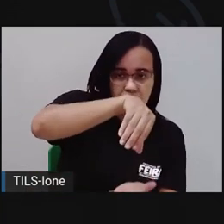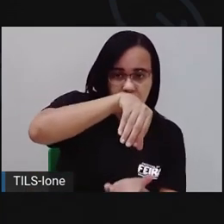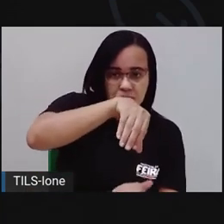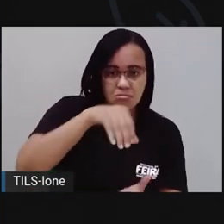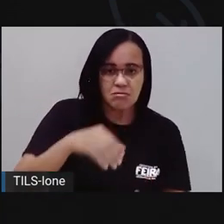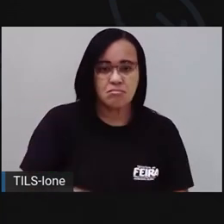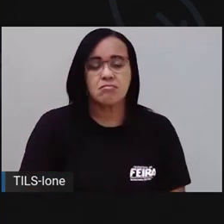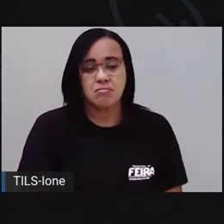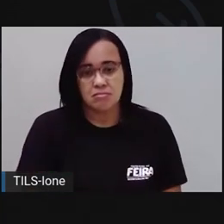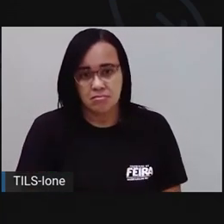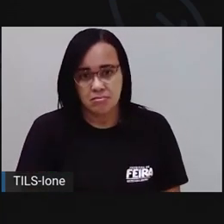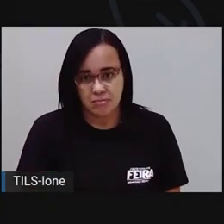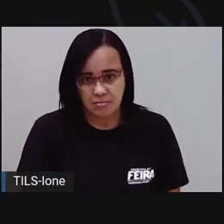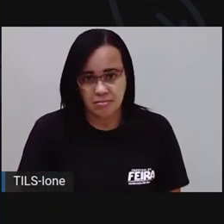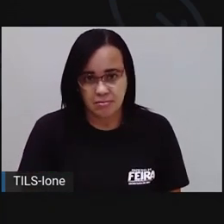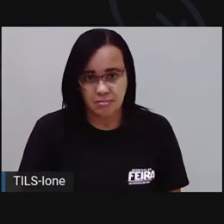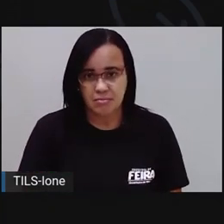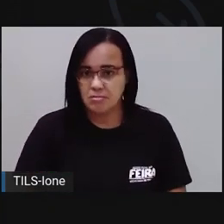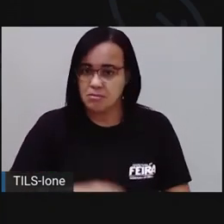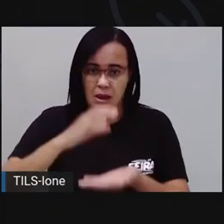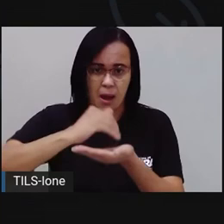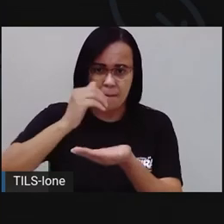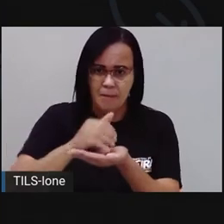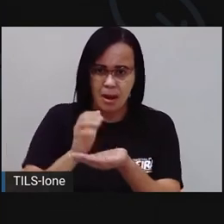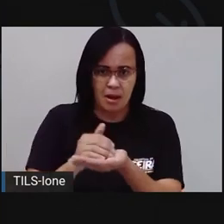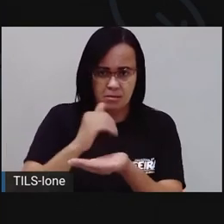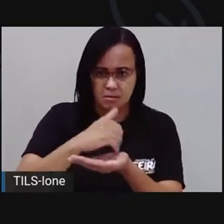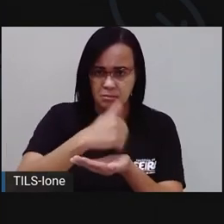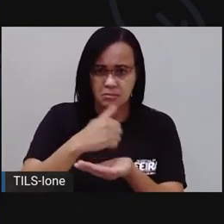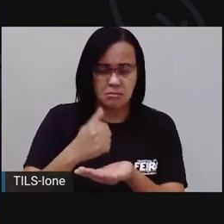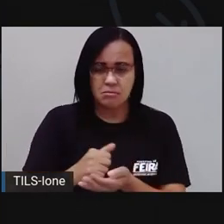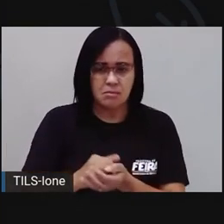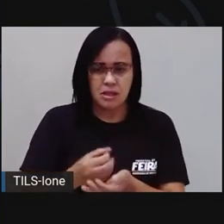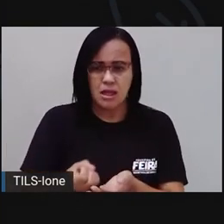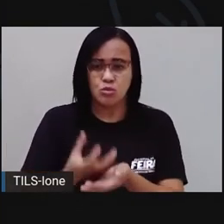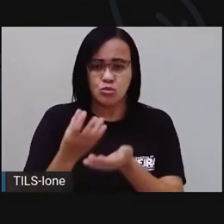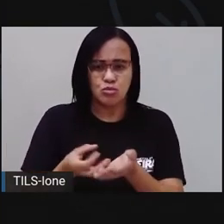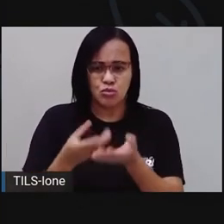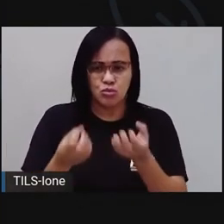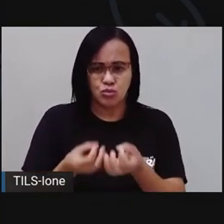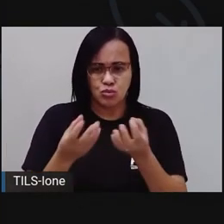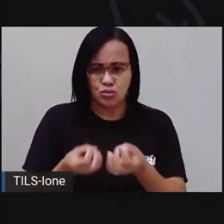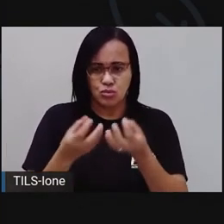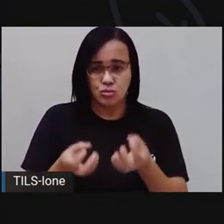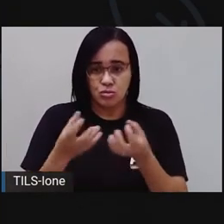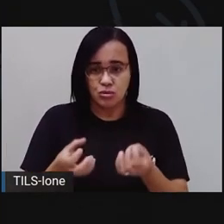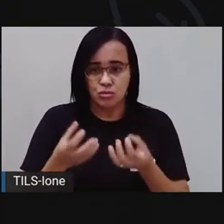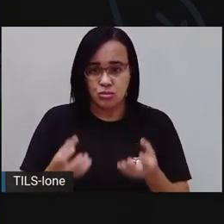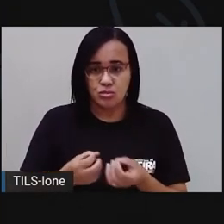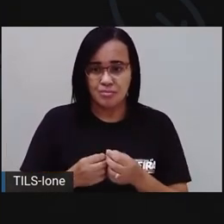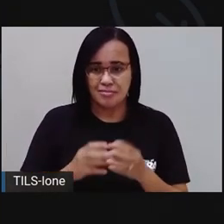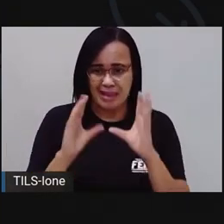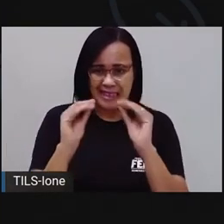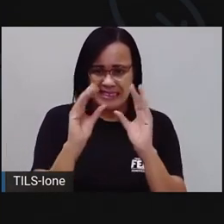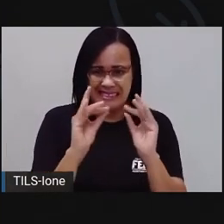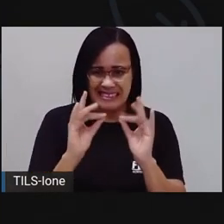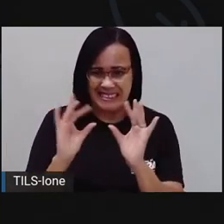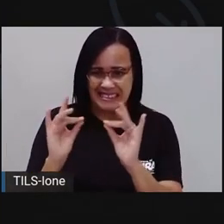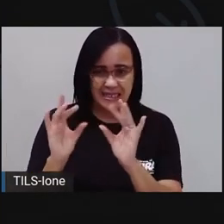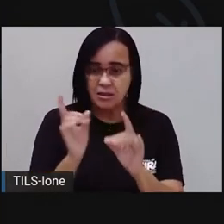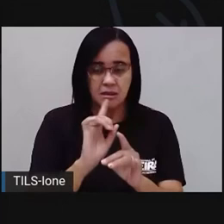Aí você despeja. Não amassa, não. Coloca ele bem, deixa ele bem soltinho. Para ele não ficar grudado, né?